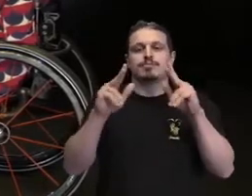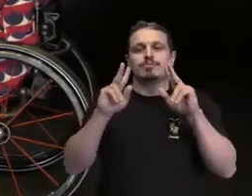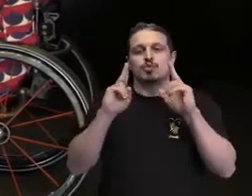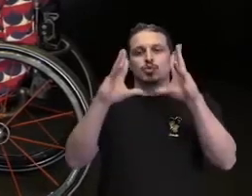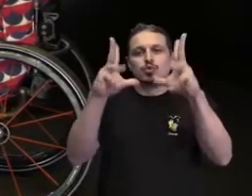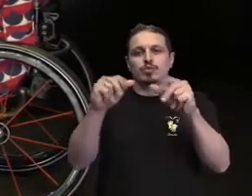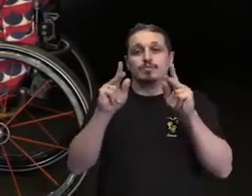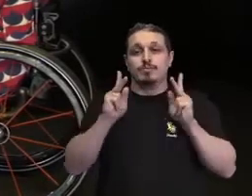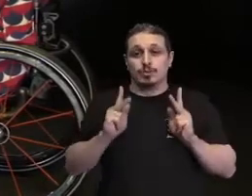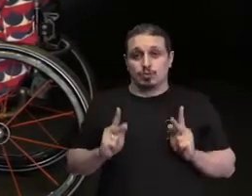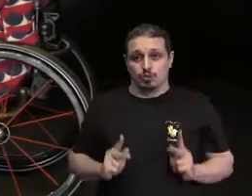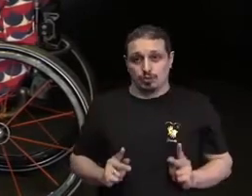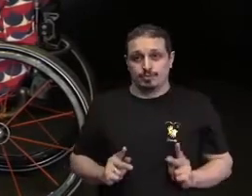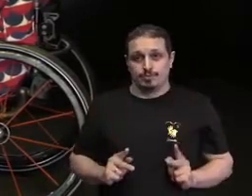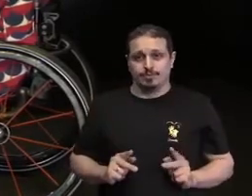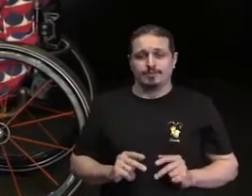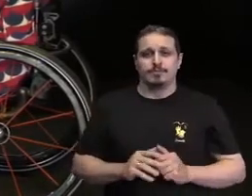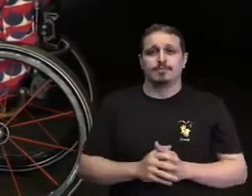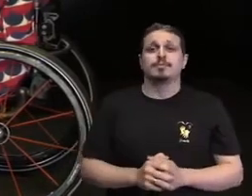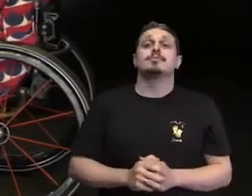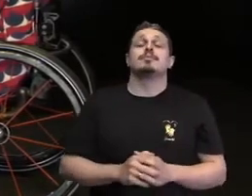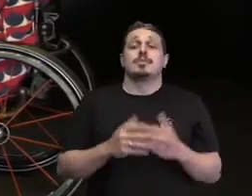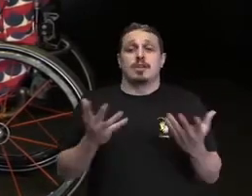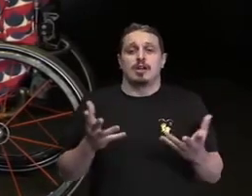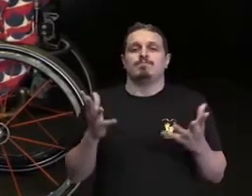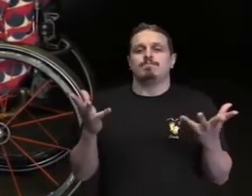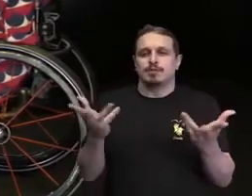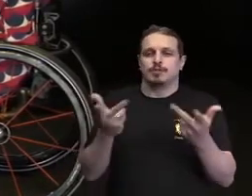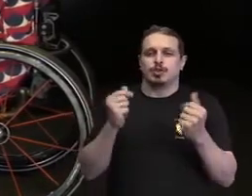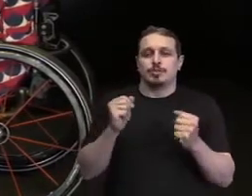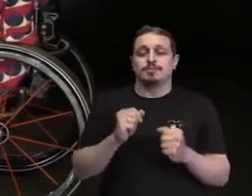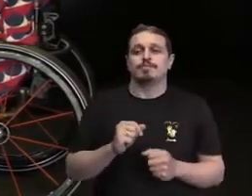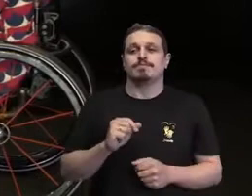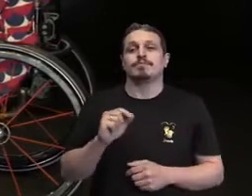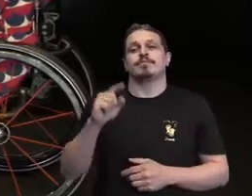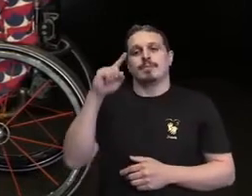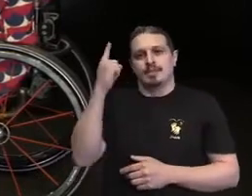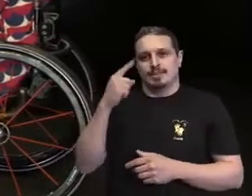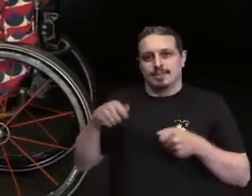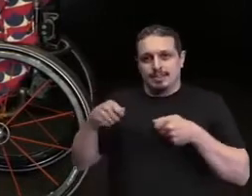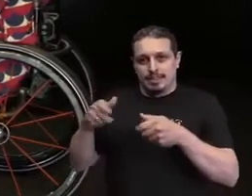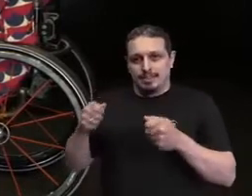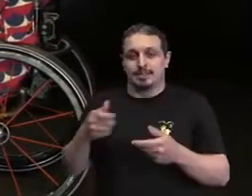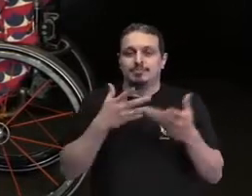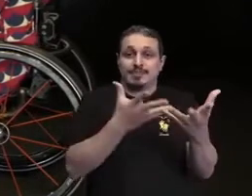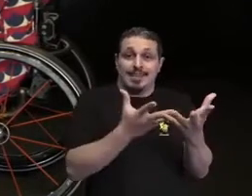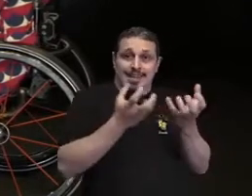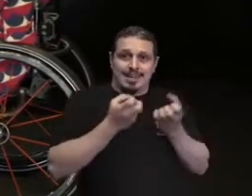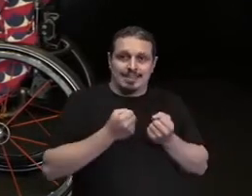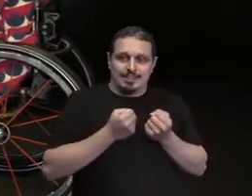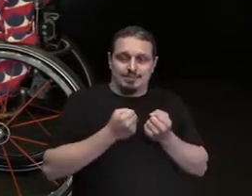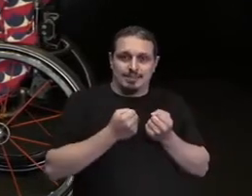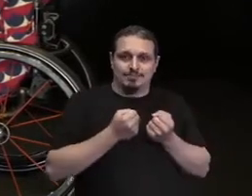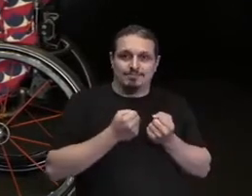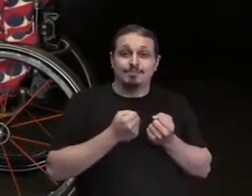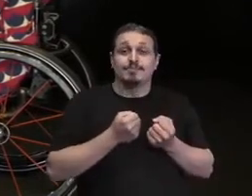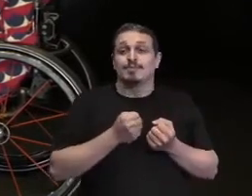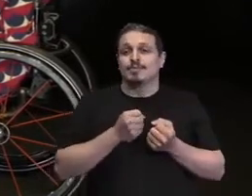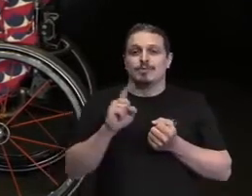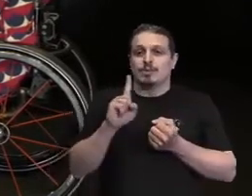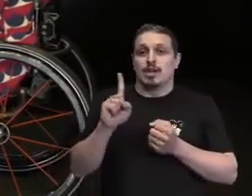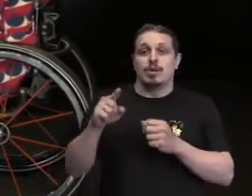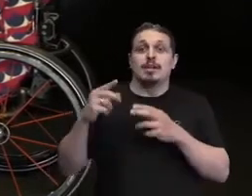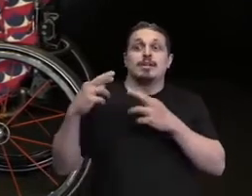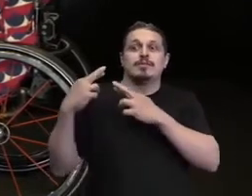esse afago imenso teu e da Tabata, a minha chegada, não é só que aumenta a minha responsabilidade, me deixa mais